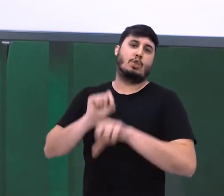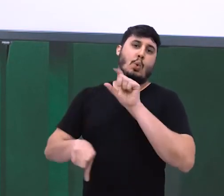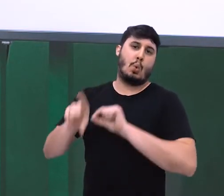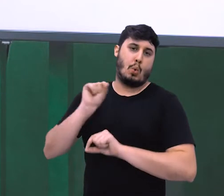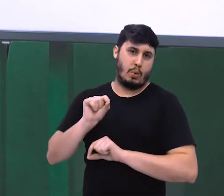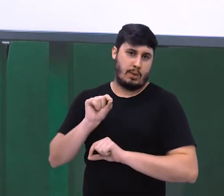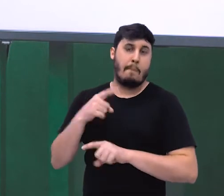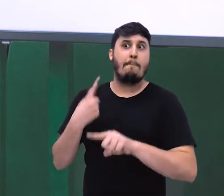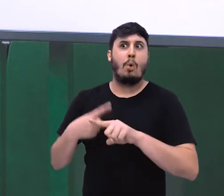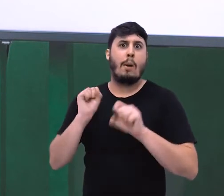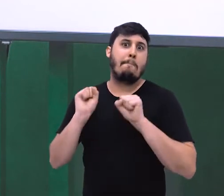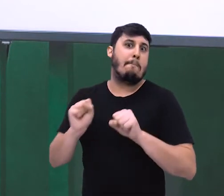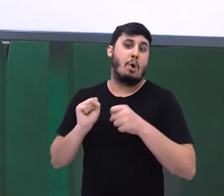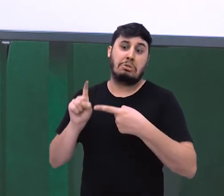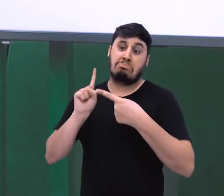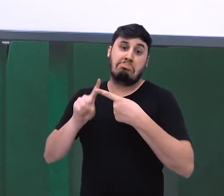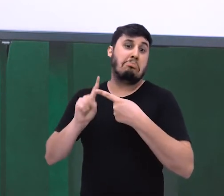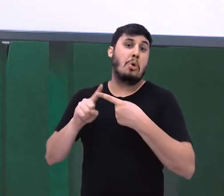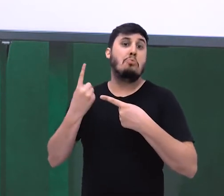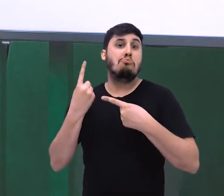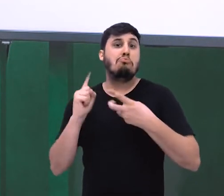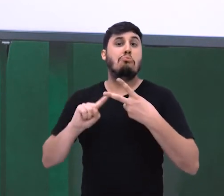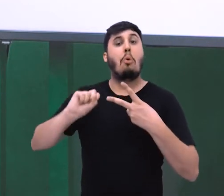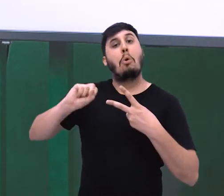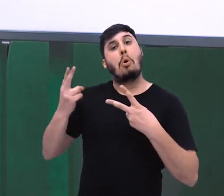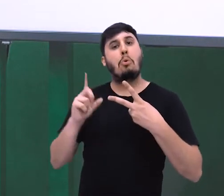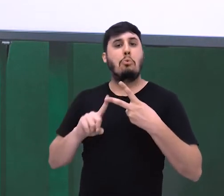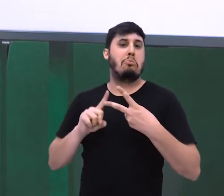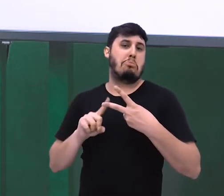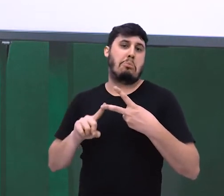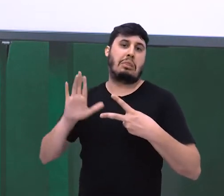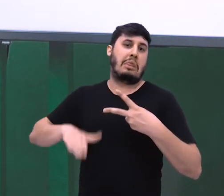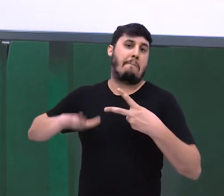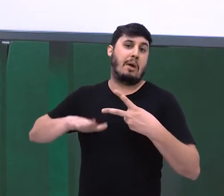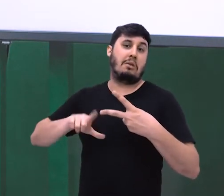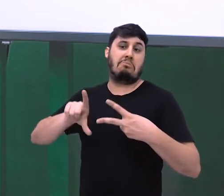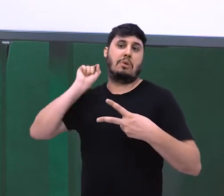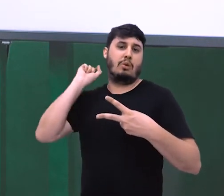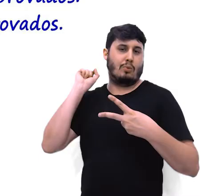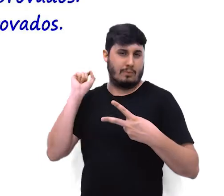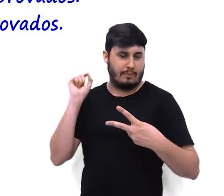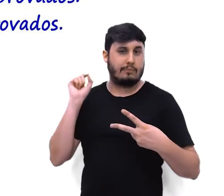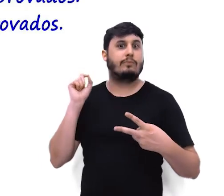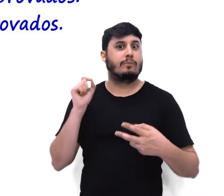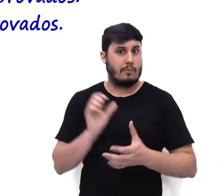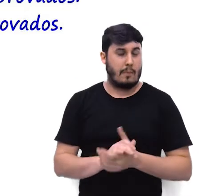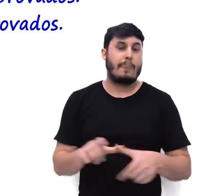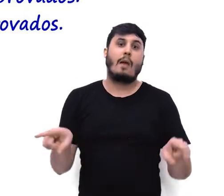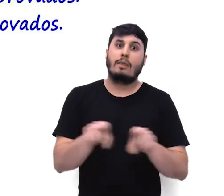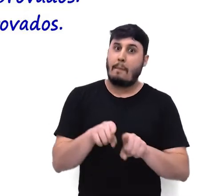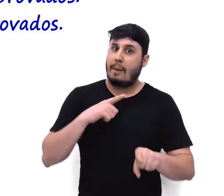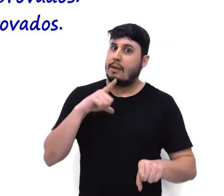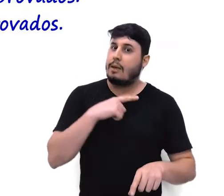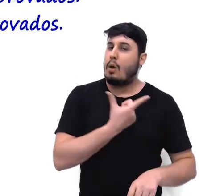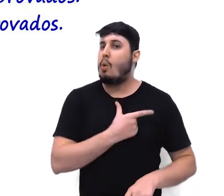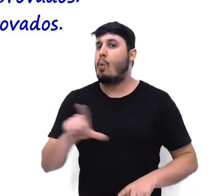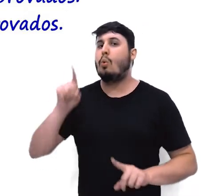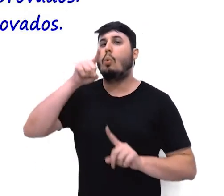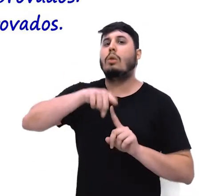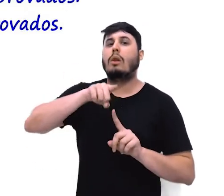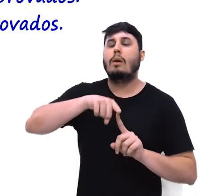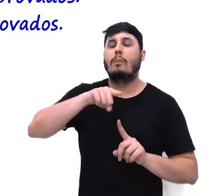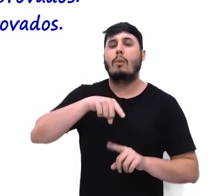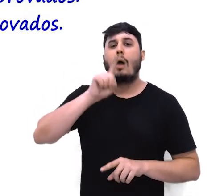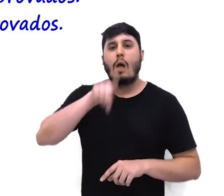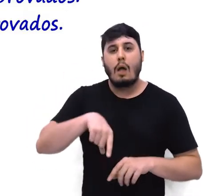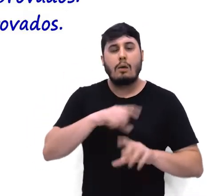excluem a informação dita pela outra oração. Temos ainda as conjunções coordenativas conclusivas,